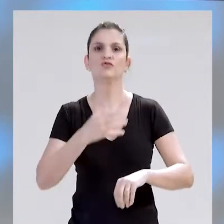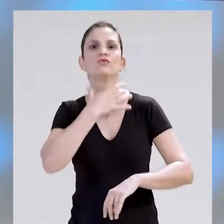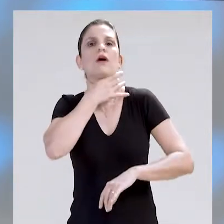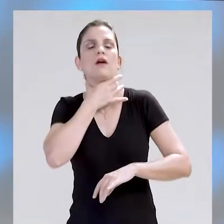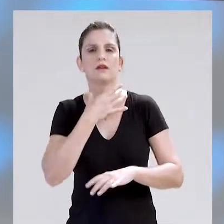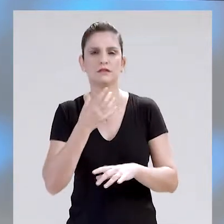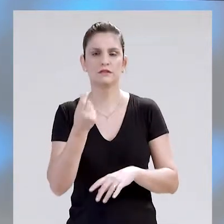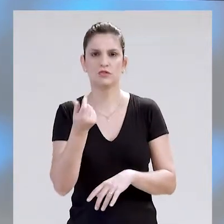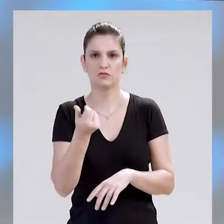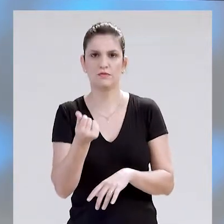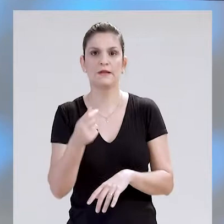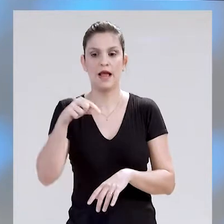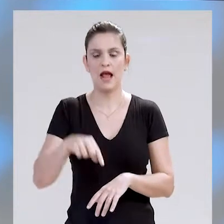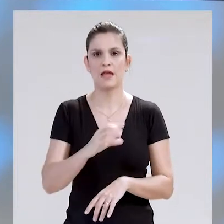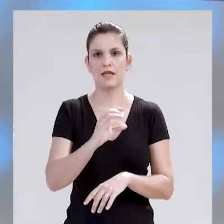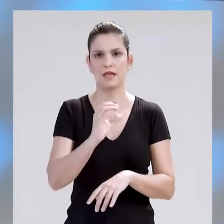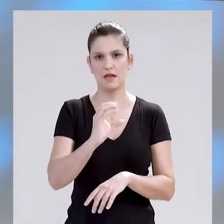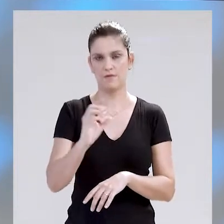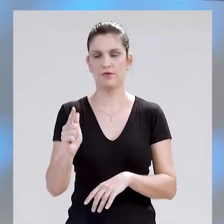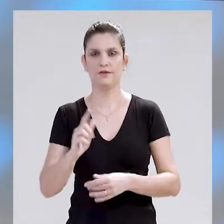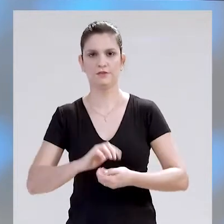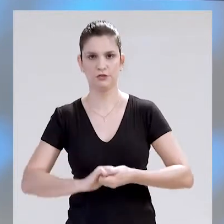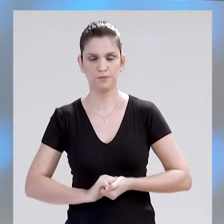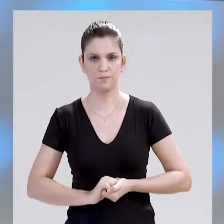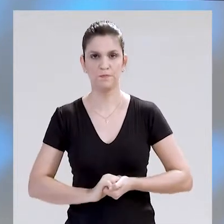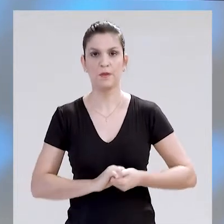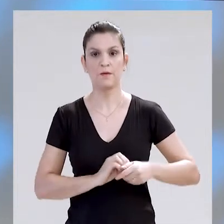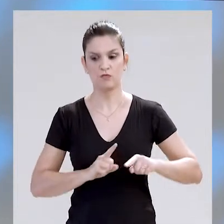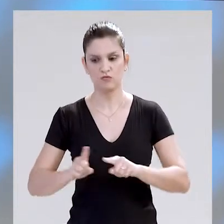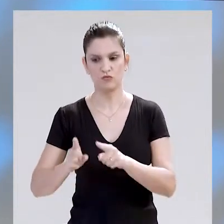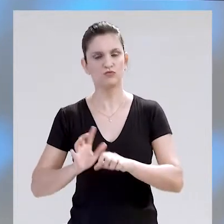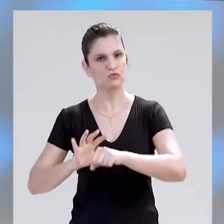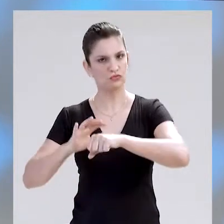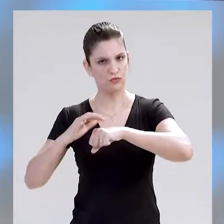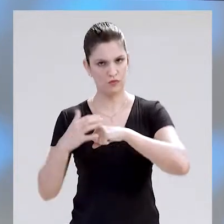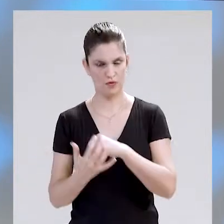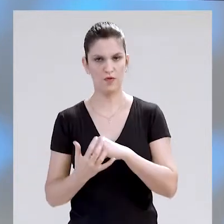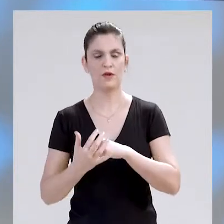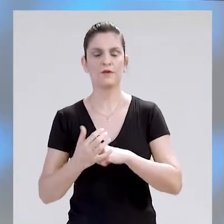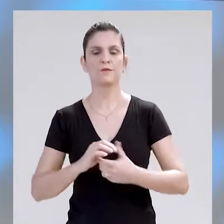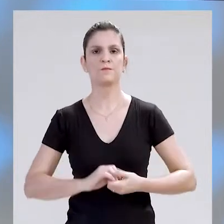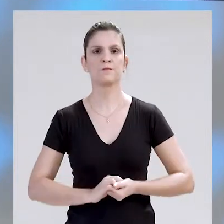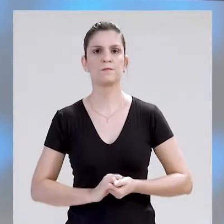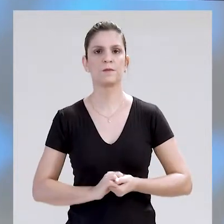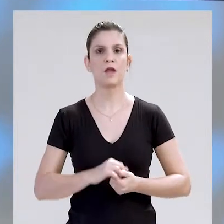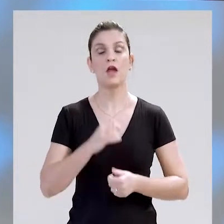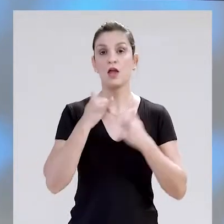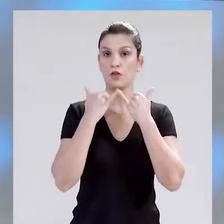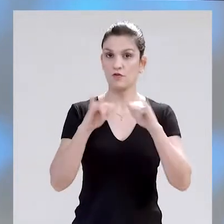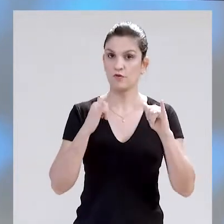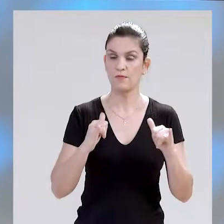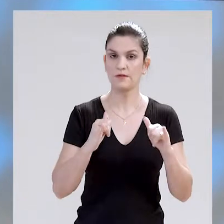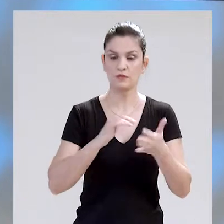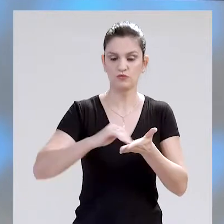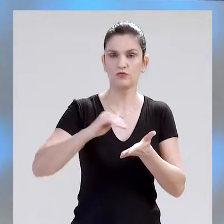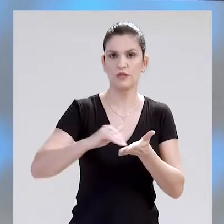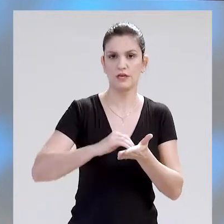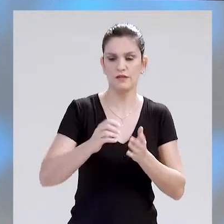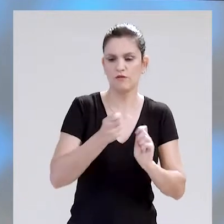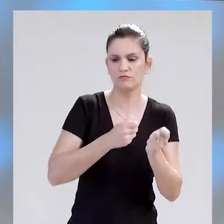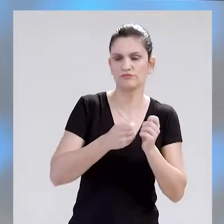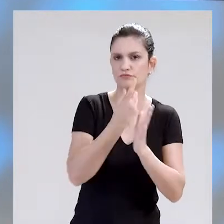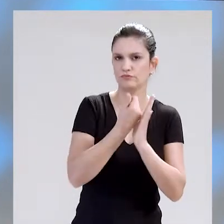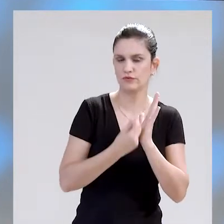Prefeitura de Campo Grande e minimizar os efeitos financeiros da pandemia de Covid-19. A informação